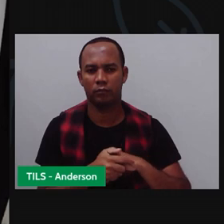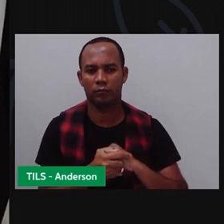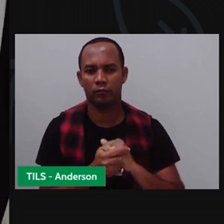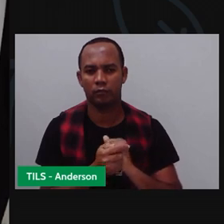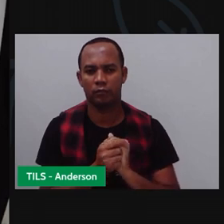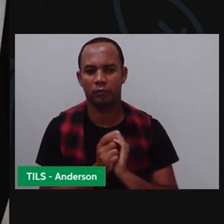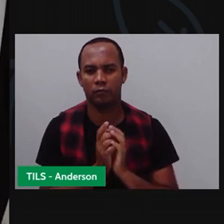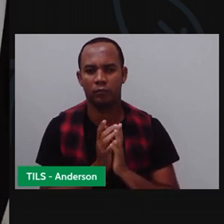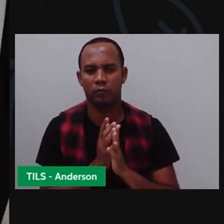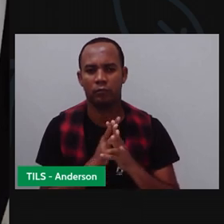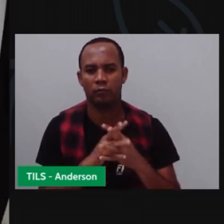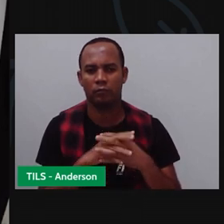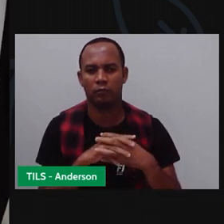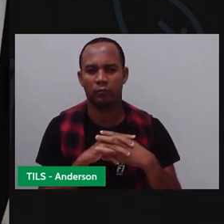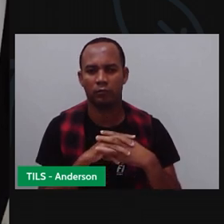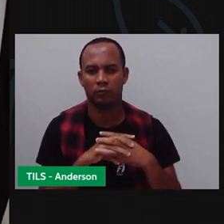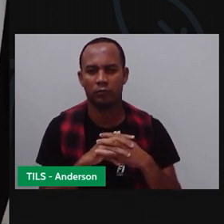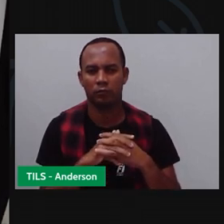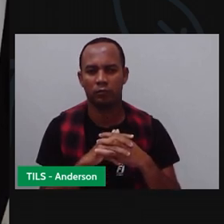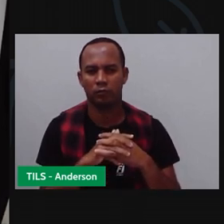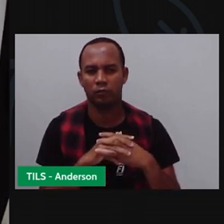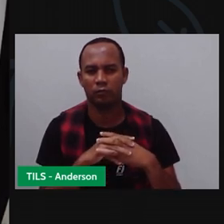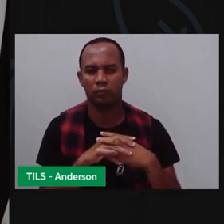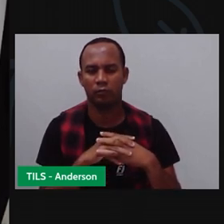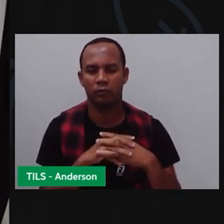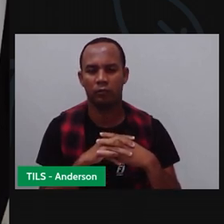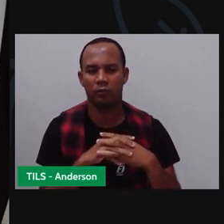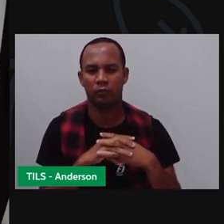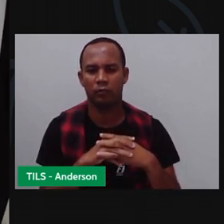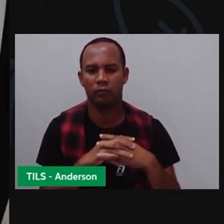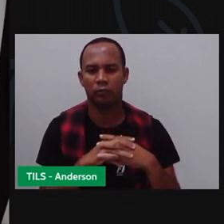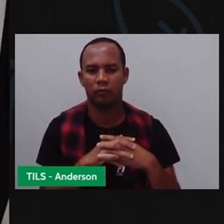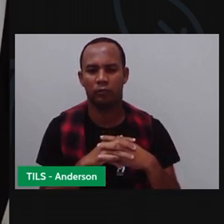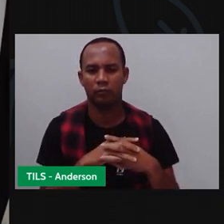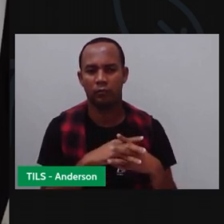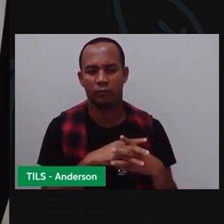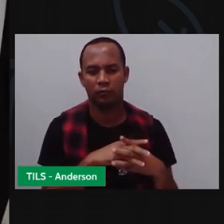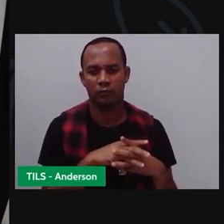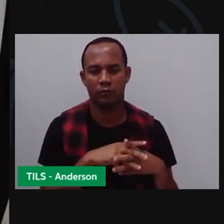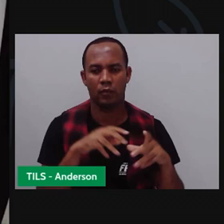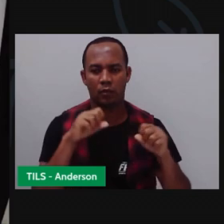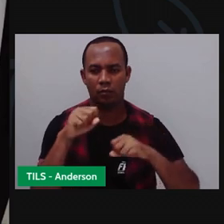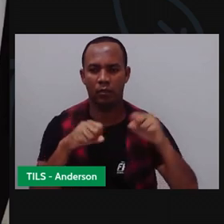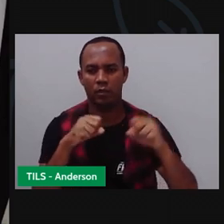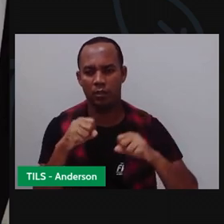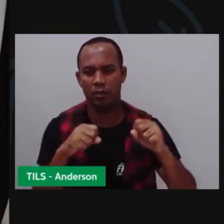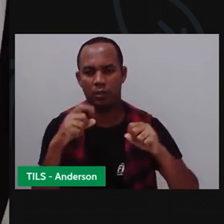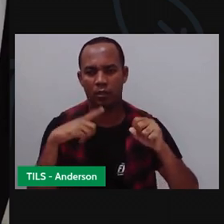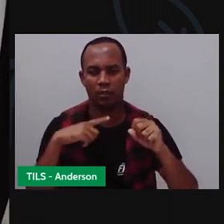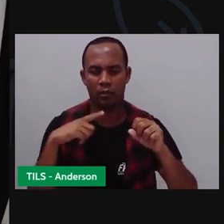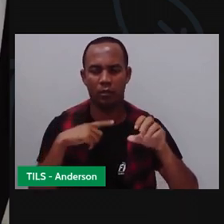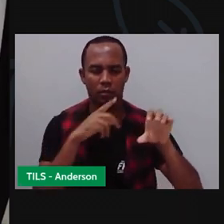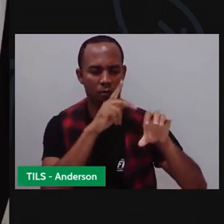Vamos aos quadrinhos. Cada bicicleta tem o quê? Dois pneus. Não isso? Olha.